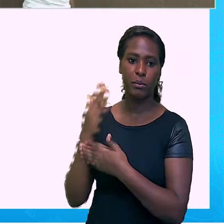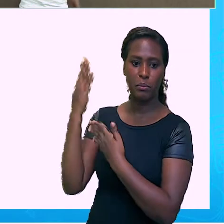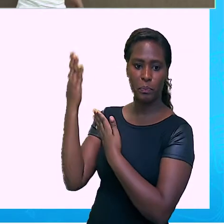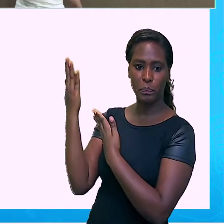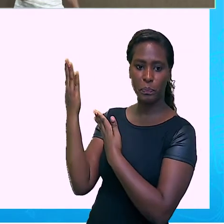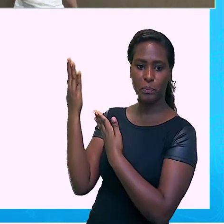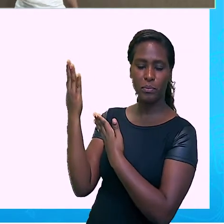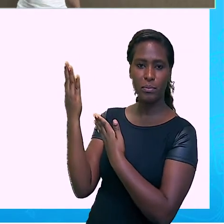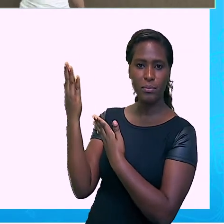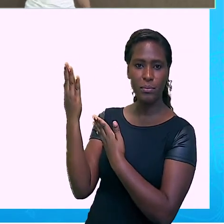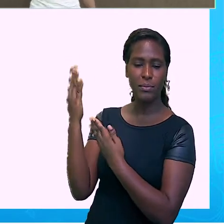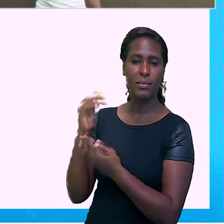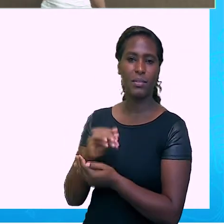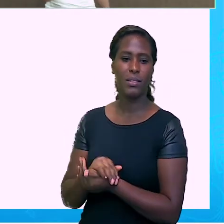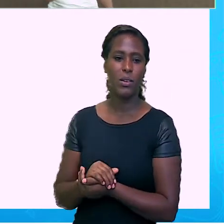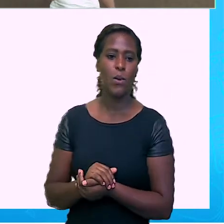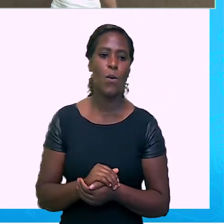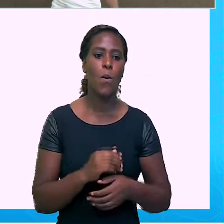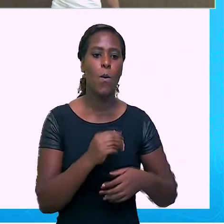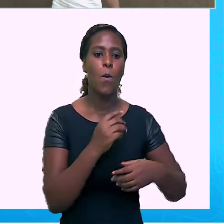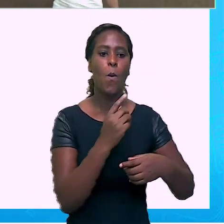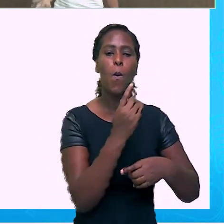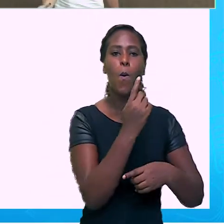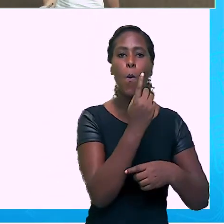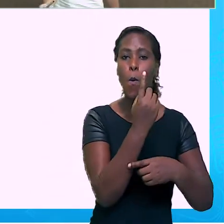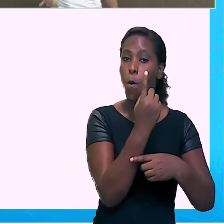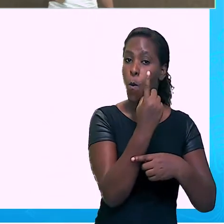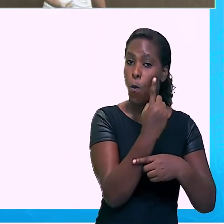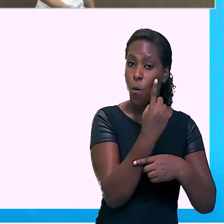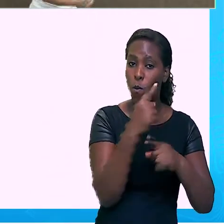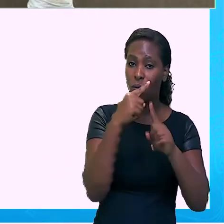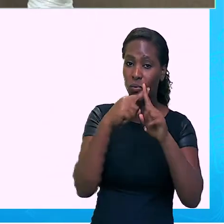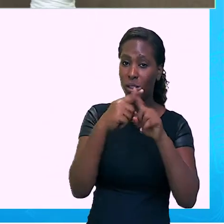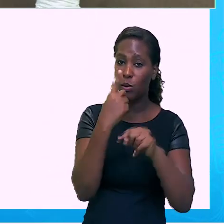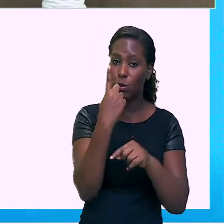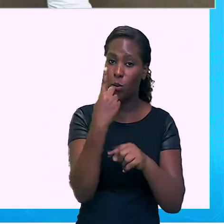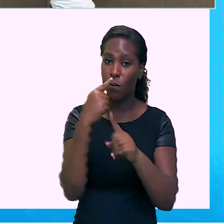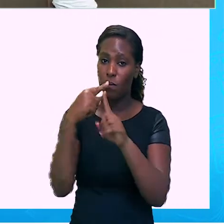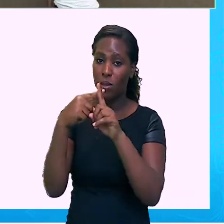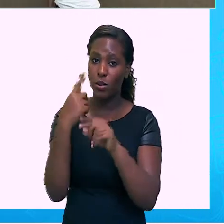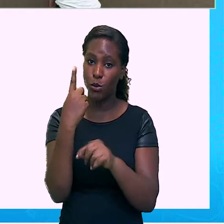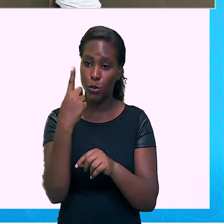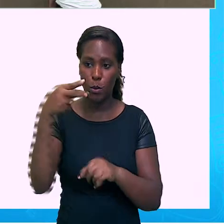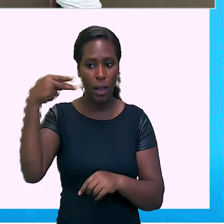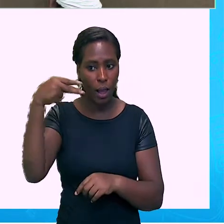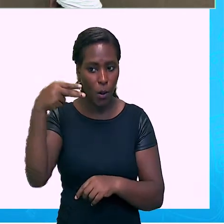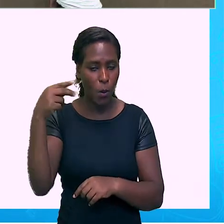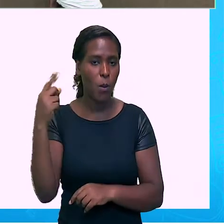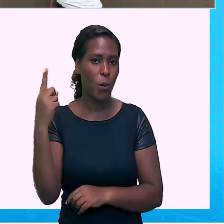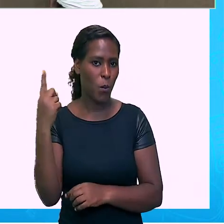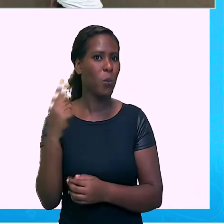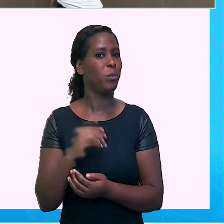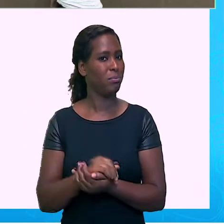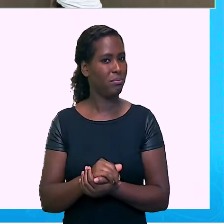Então 1 vezes 1 vezes 1, eu tenho 1 no numerador.